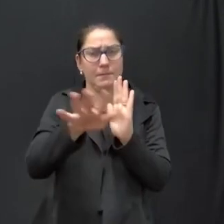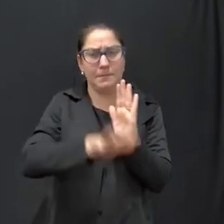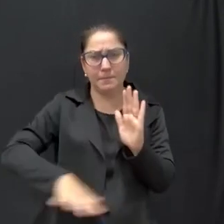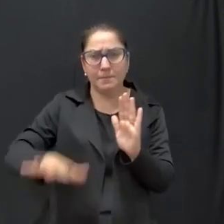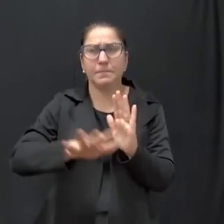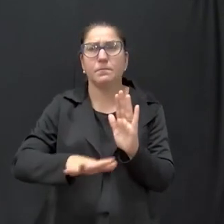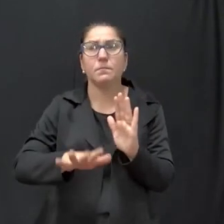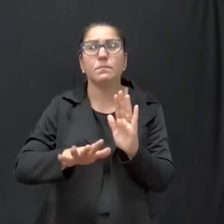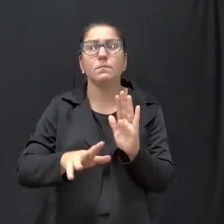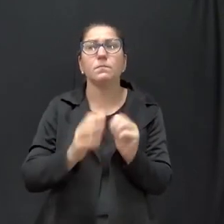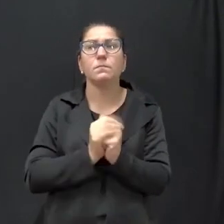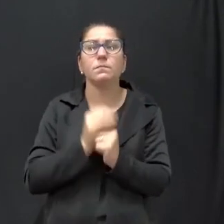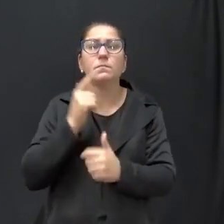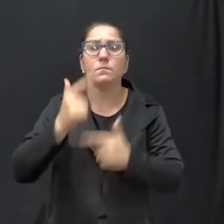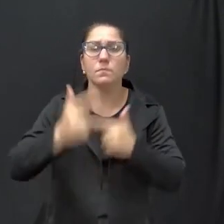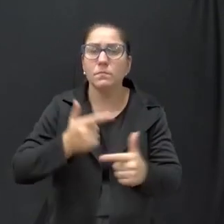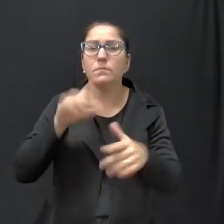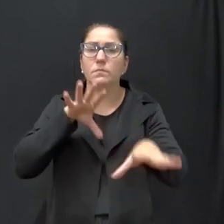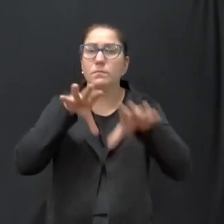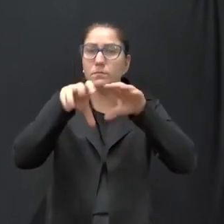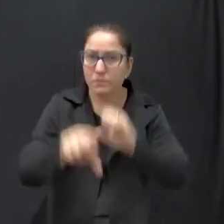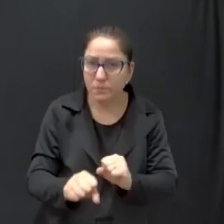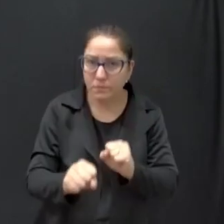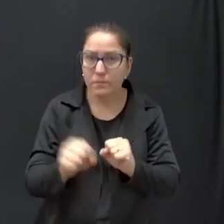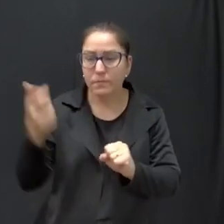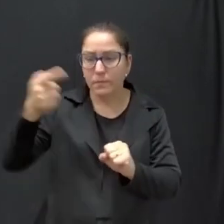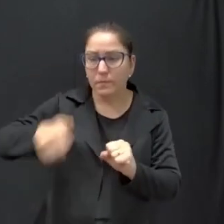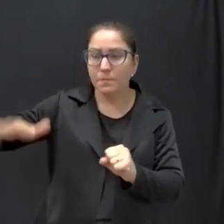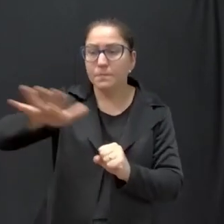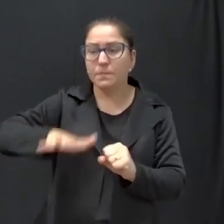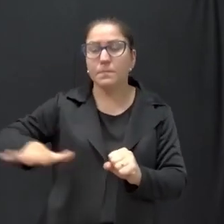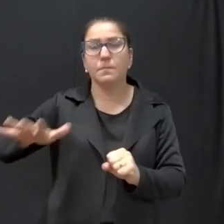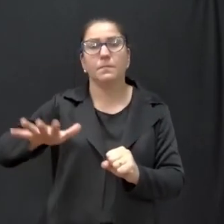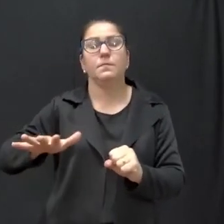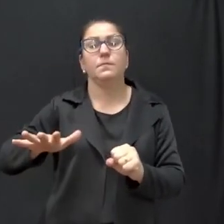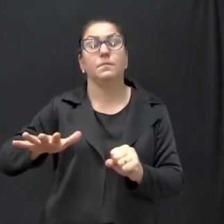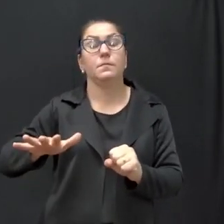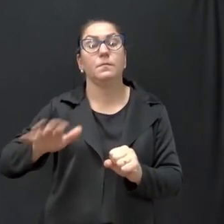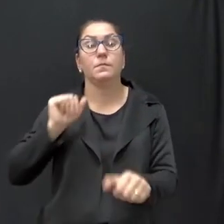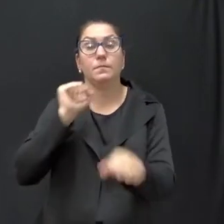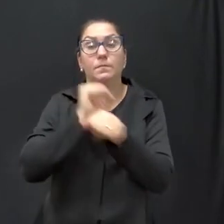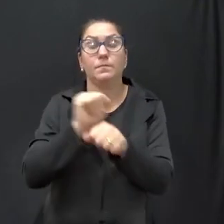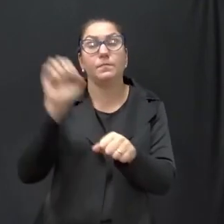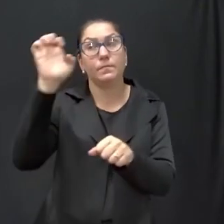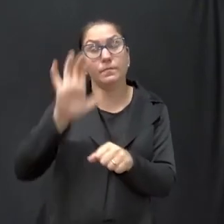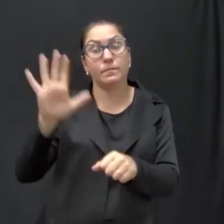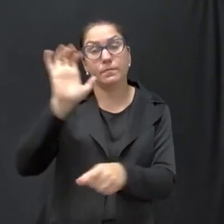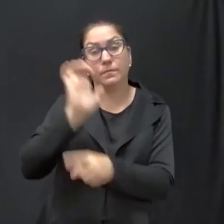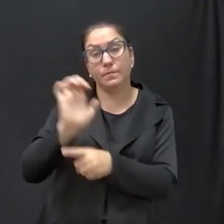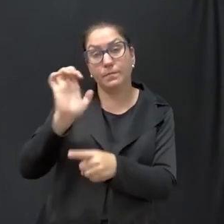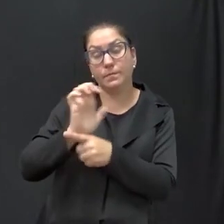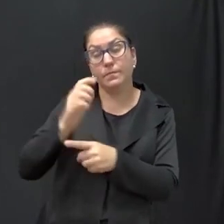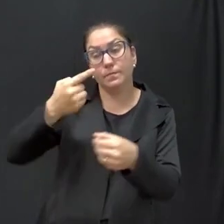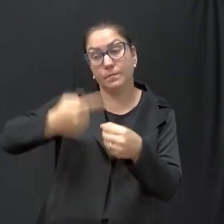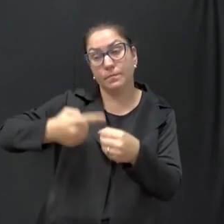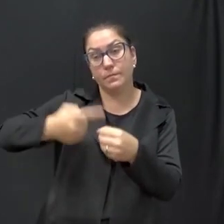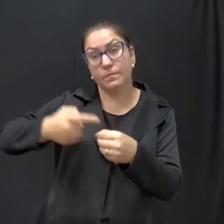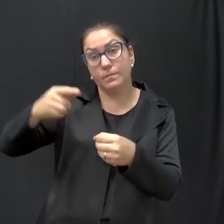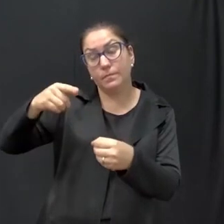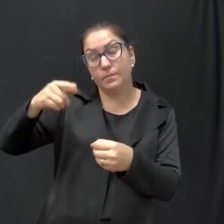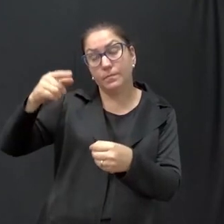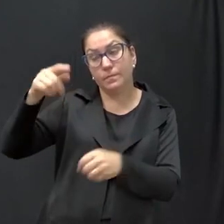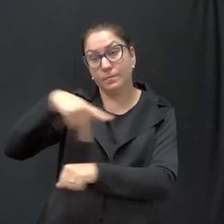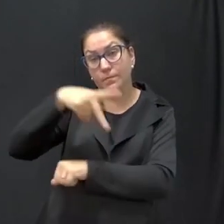atribuições estabelecidas para o trabalho da formação, gestão e mobilização, de nível estadual, regional e municipal, no âmbito do